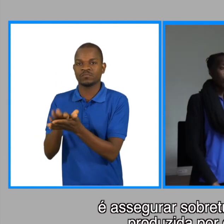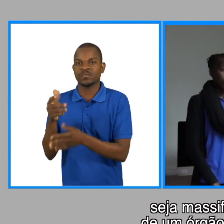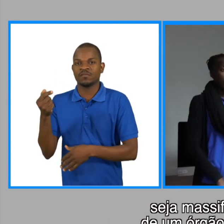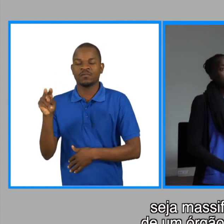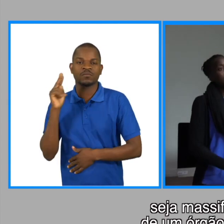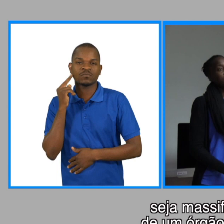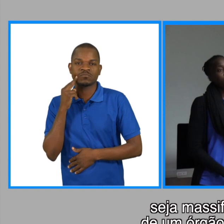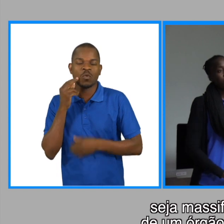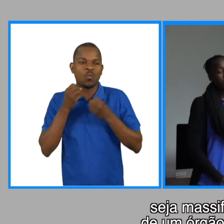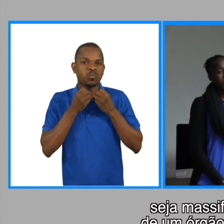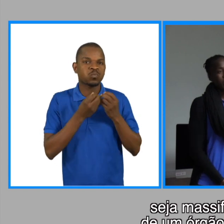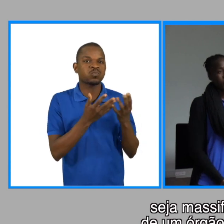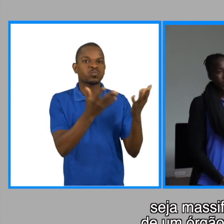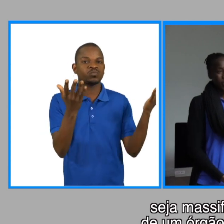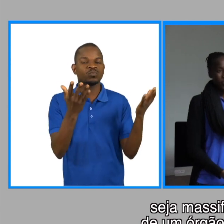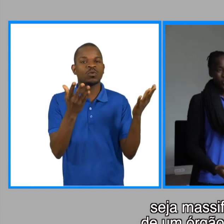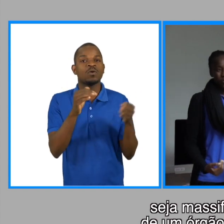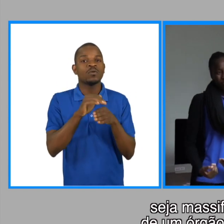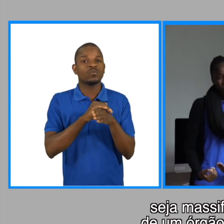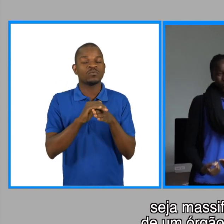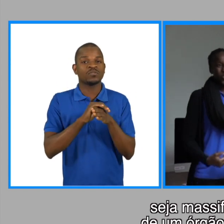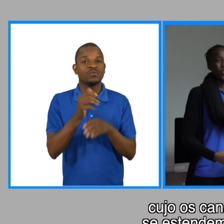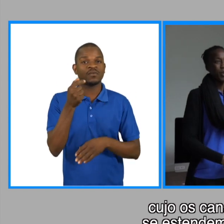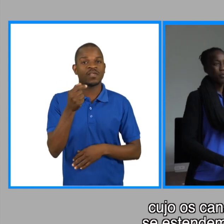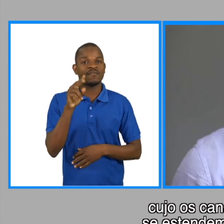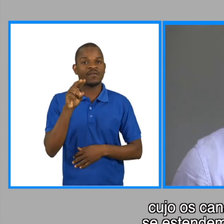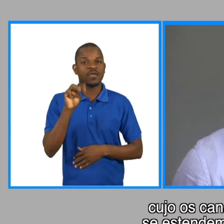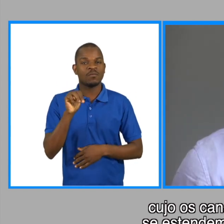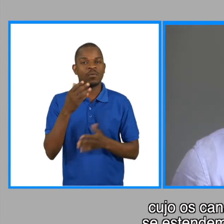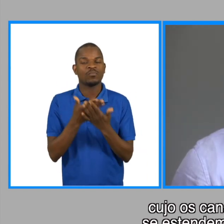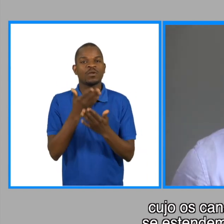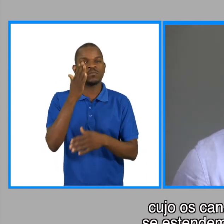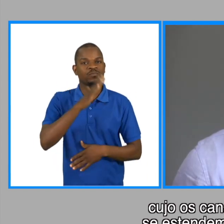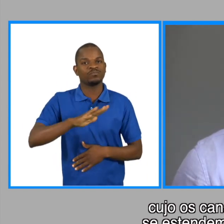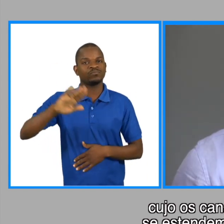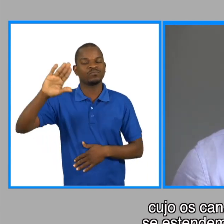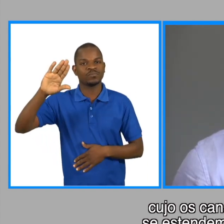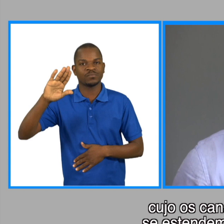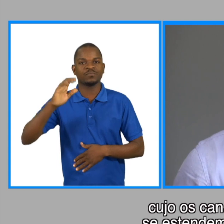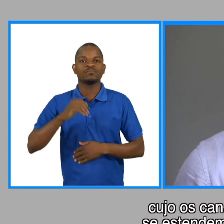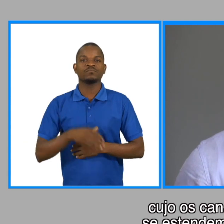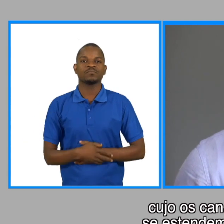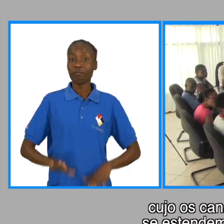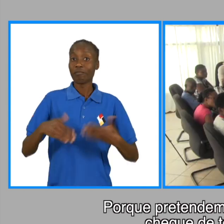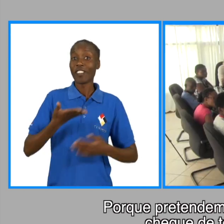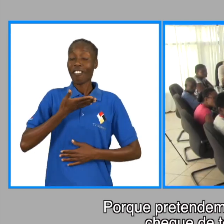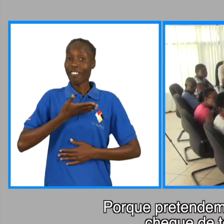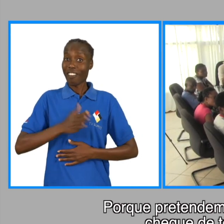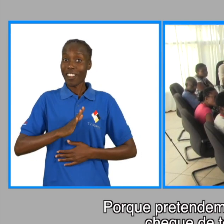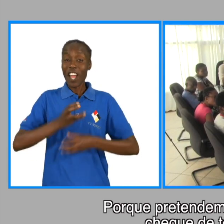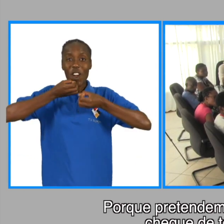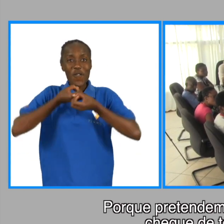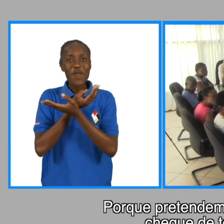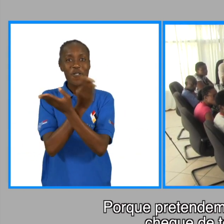televisão seja massificada através de um órgão de informação cujos canais de difusão se estendem a todo o país. Porque